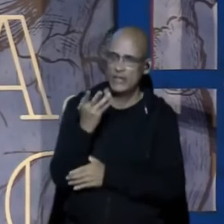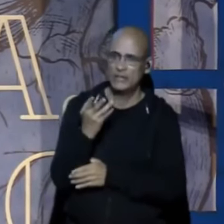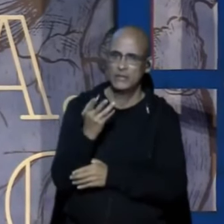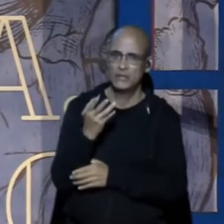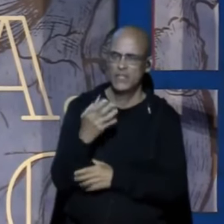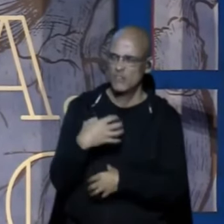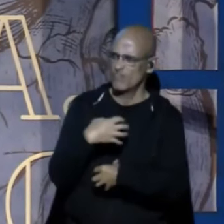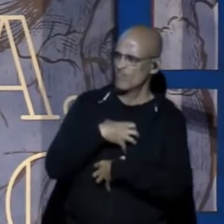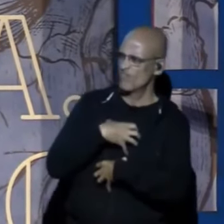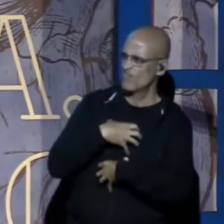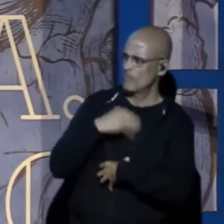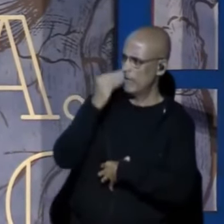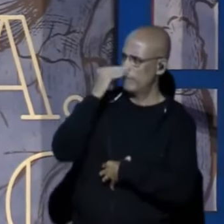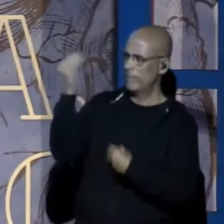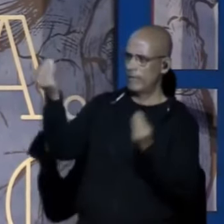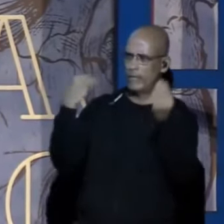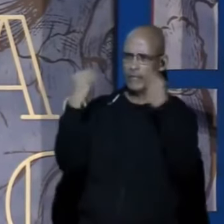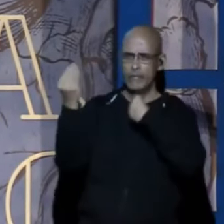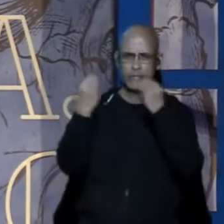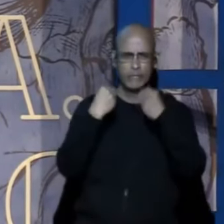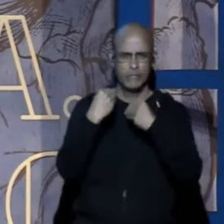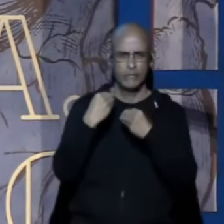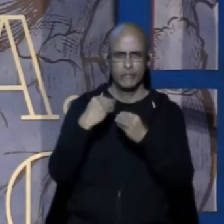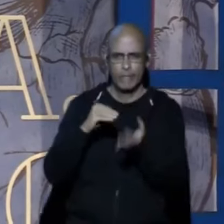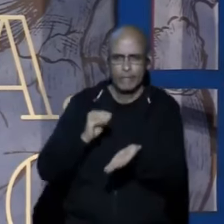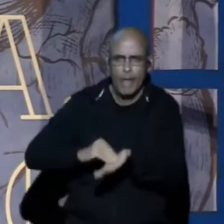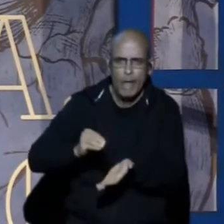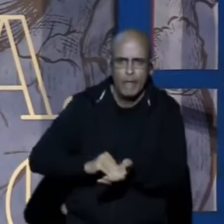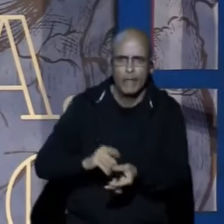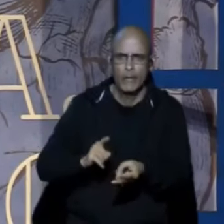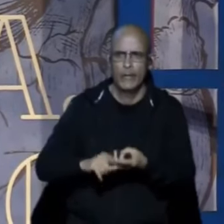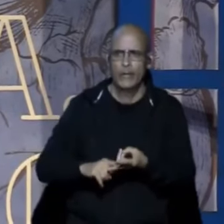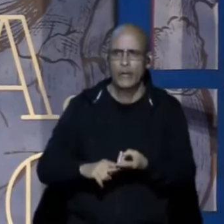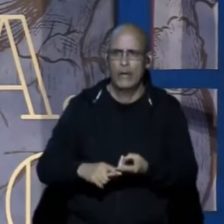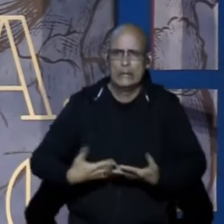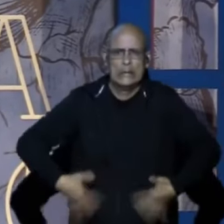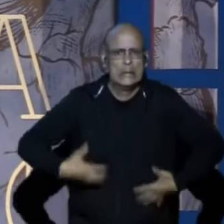desprezo A falta A dor A angústia